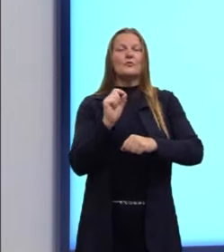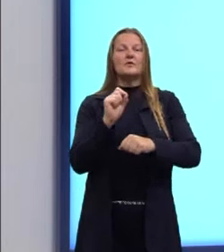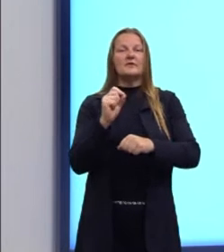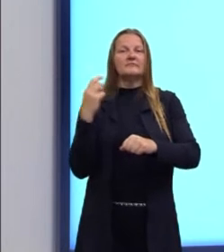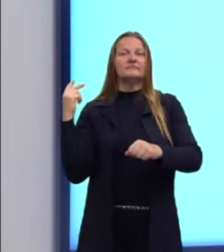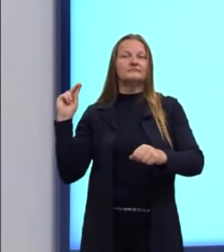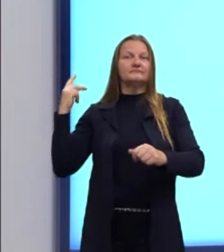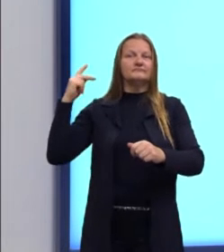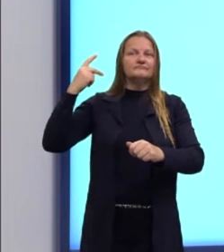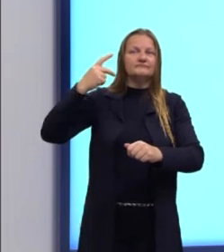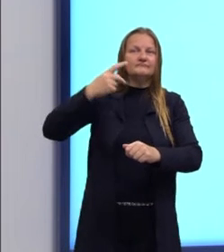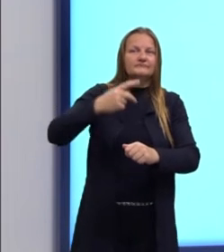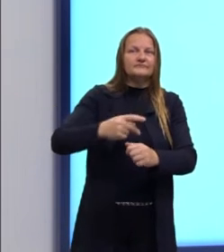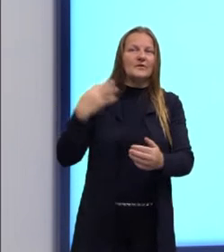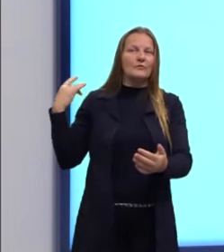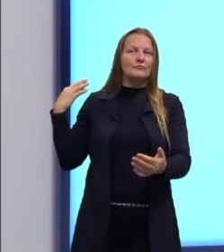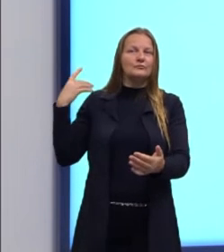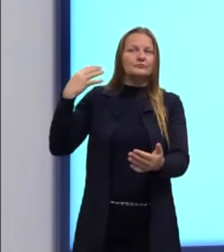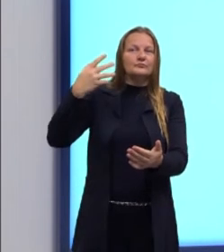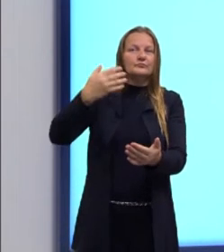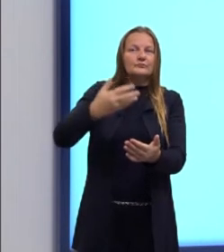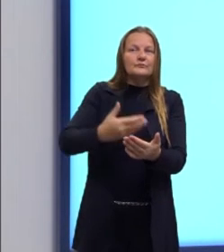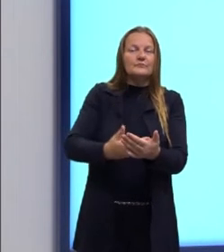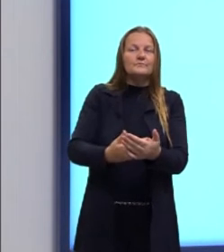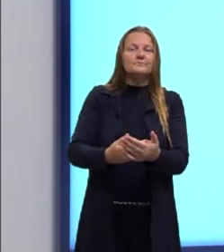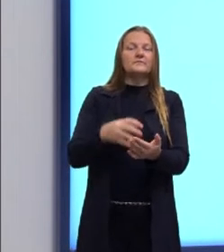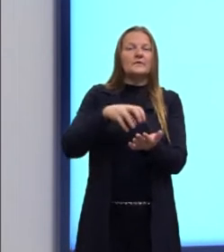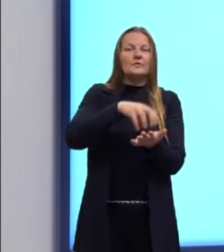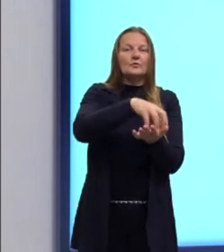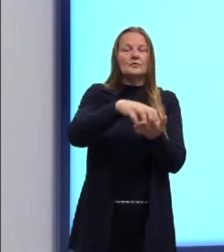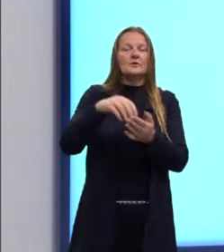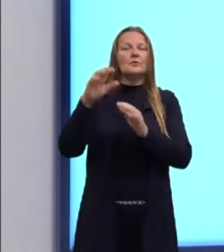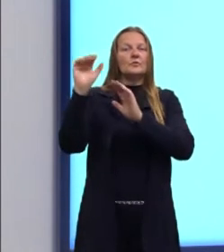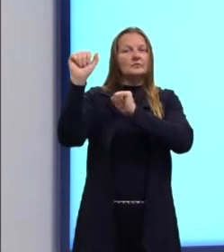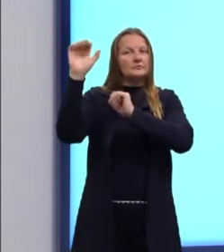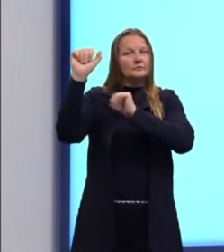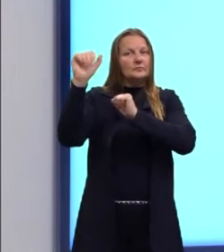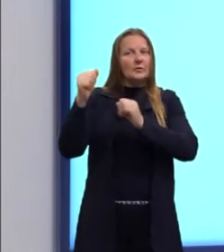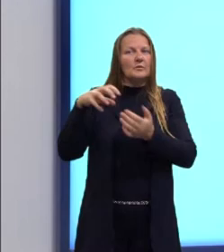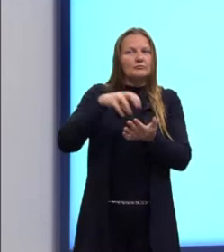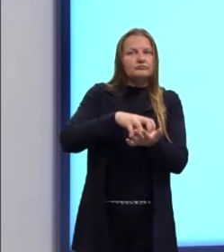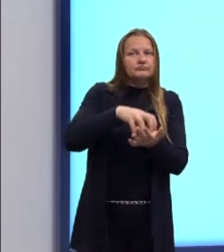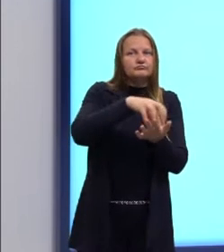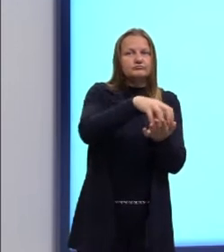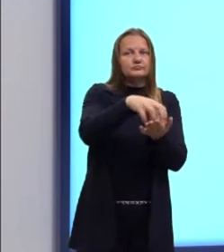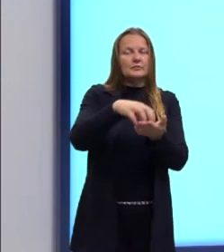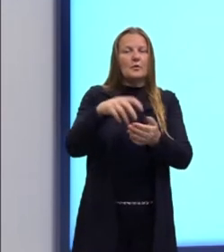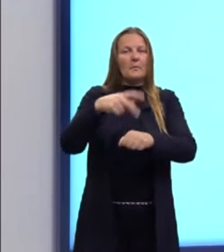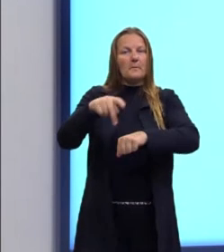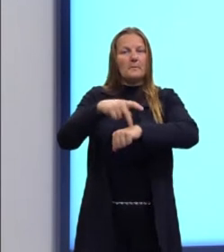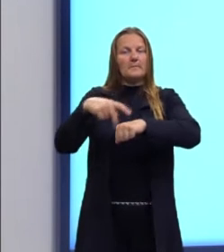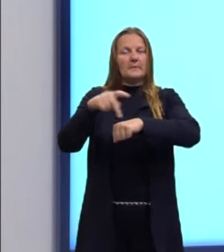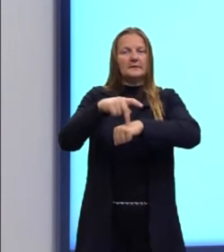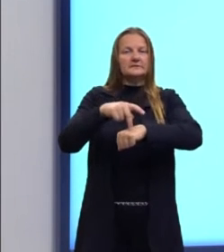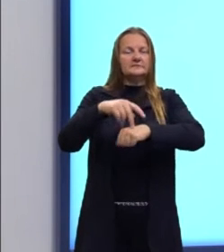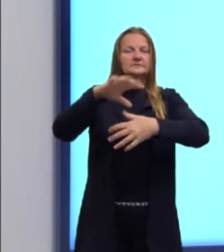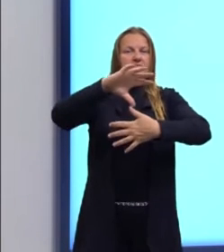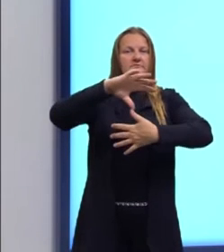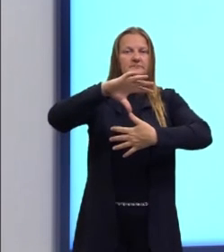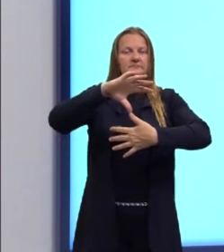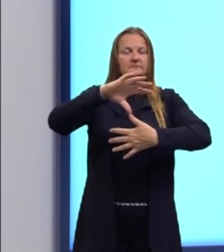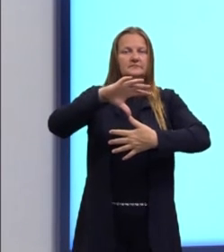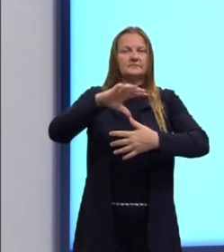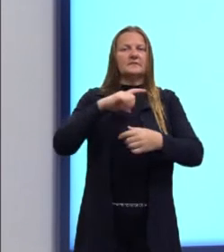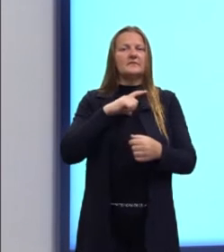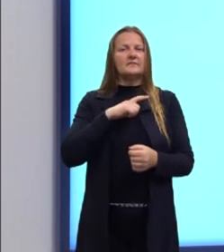nós sabemos que a história da colonização espanhola em relação aos países americanos foi